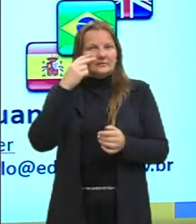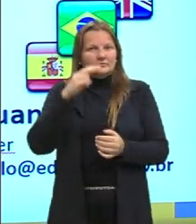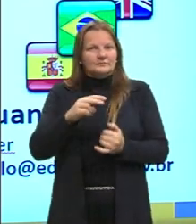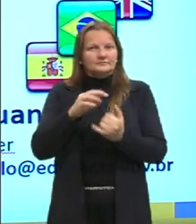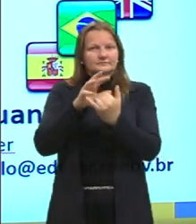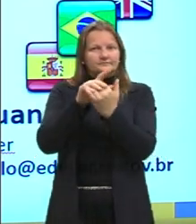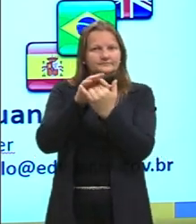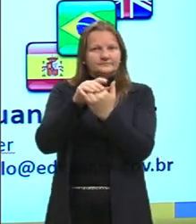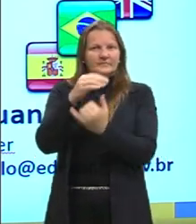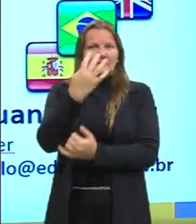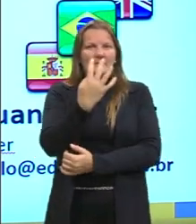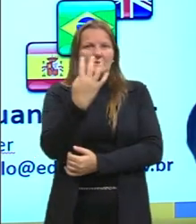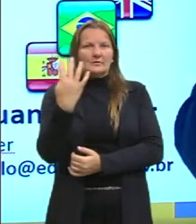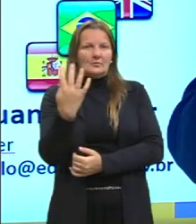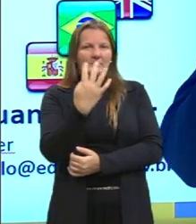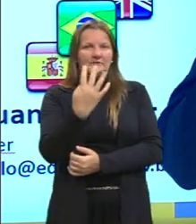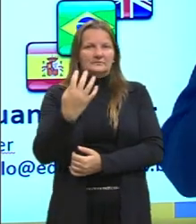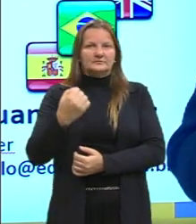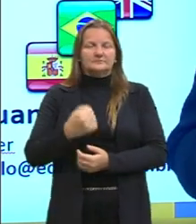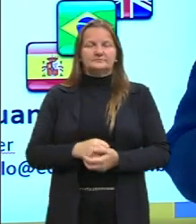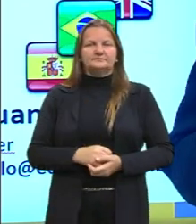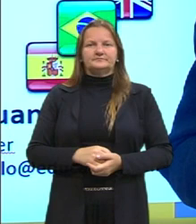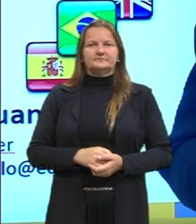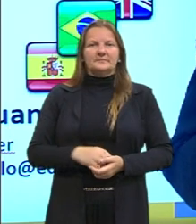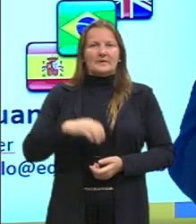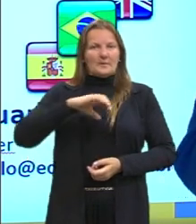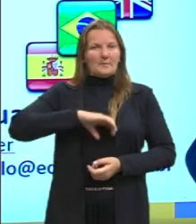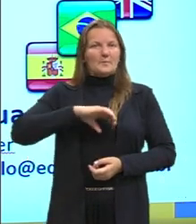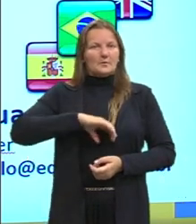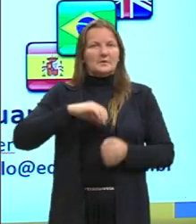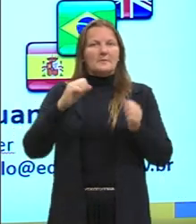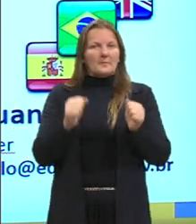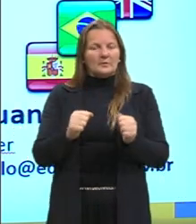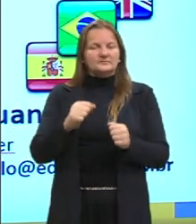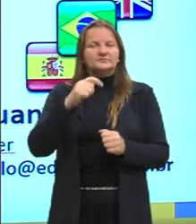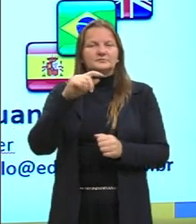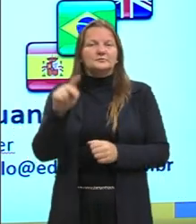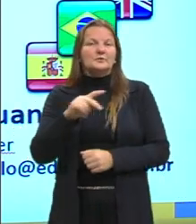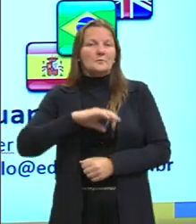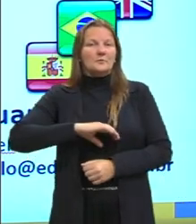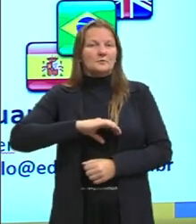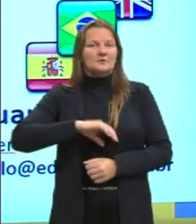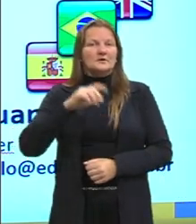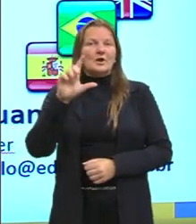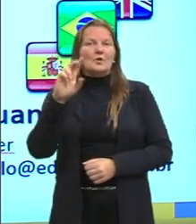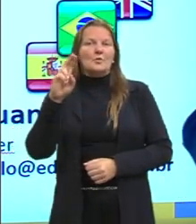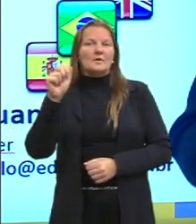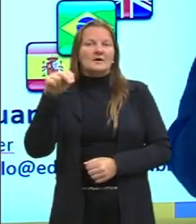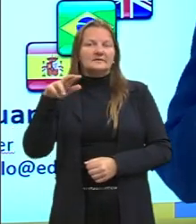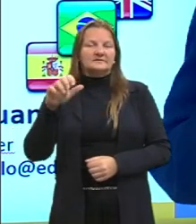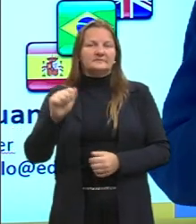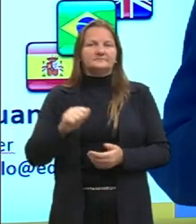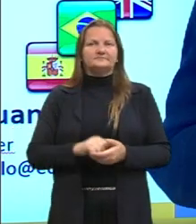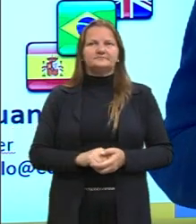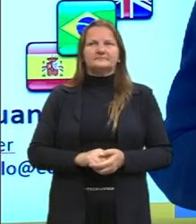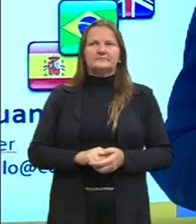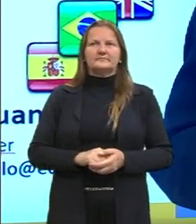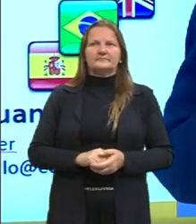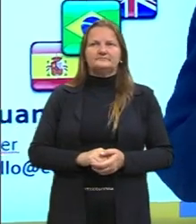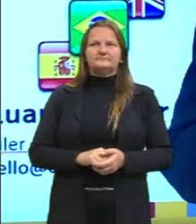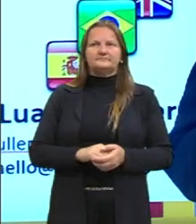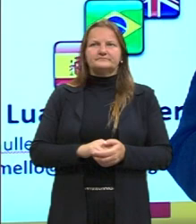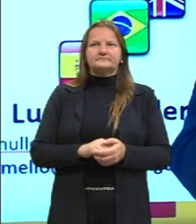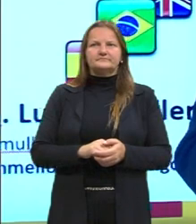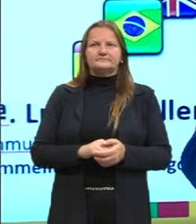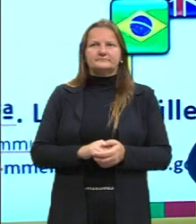na aula 44 de Língua Portuguesa da professora Luana. Certo? No primeiro bloco, nós